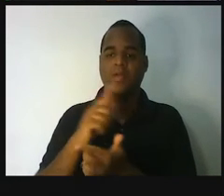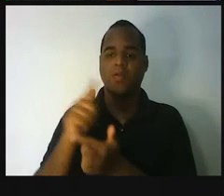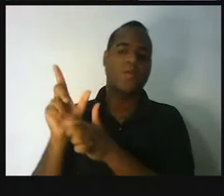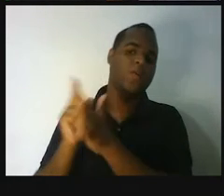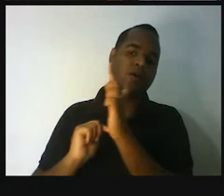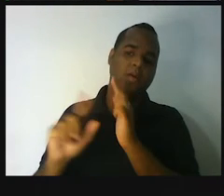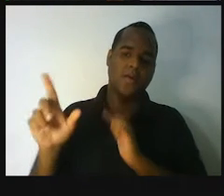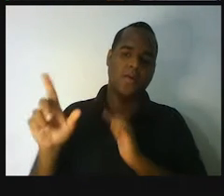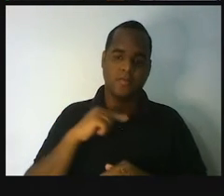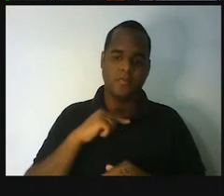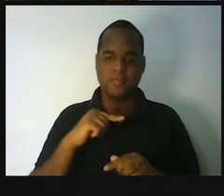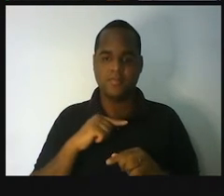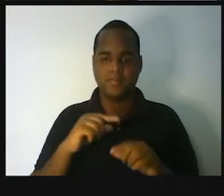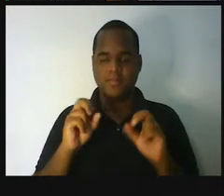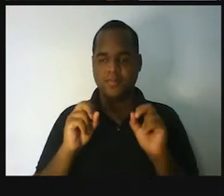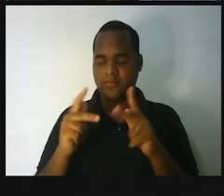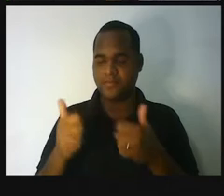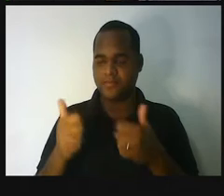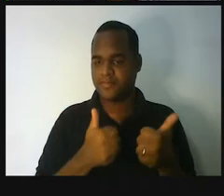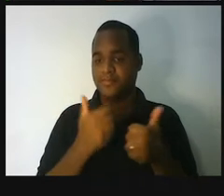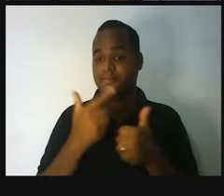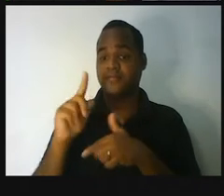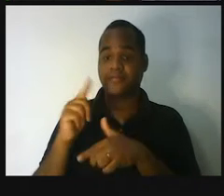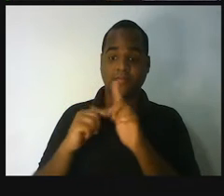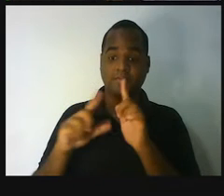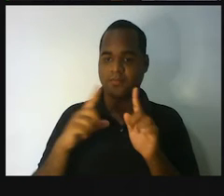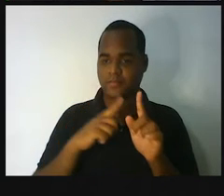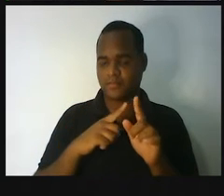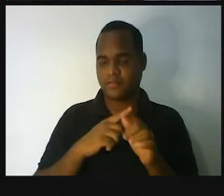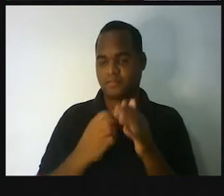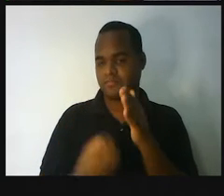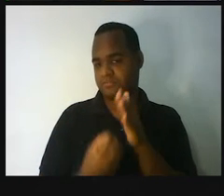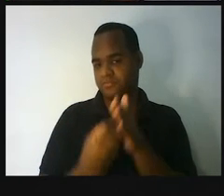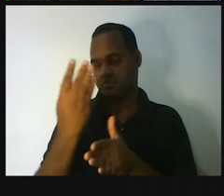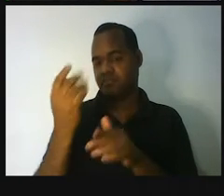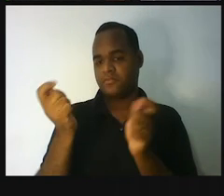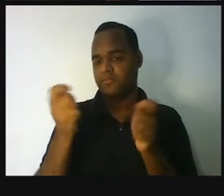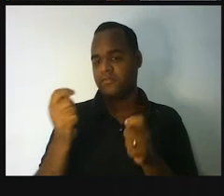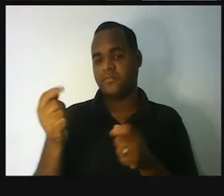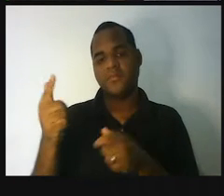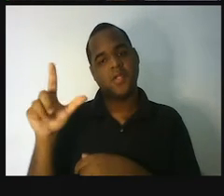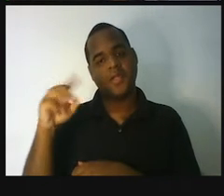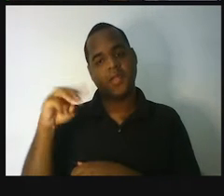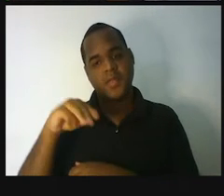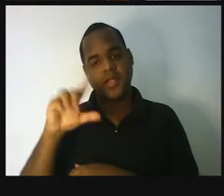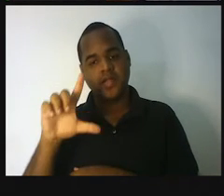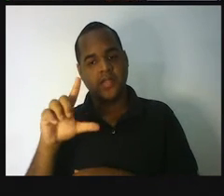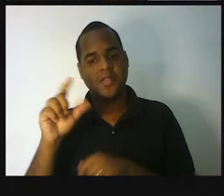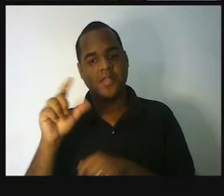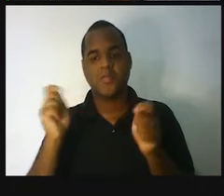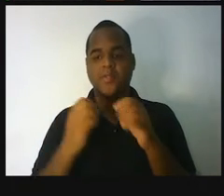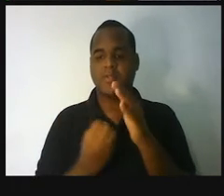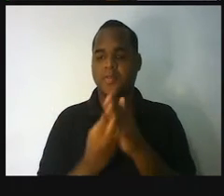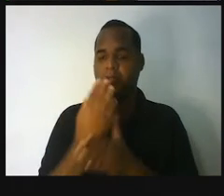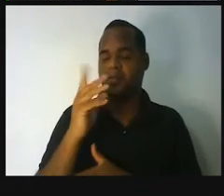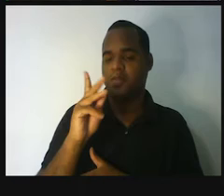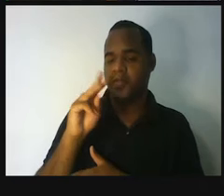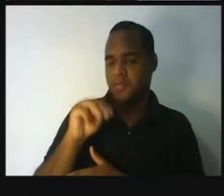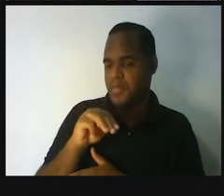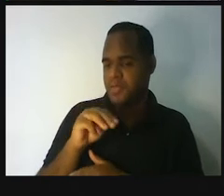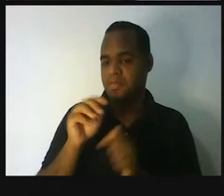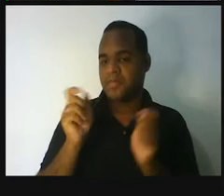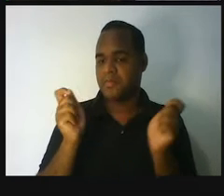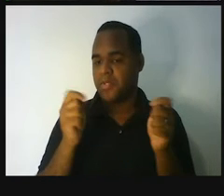de medida. Pode aparecer em centímetro, pode aparecer em milímetro, pode aparecer em quilômetro, pode